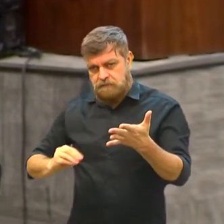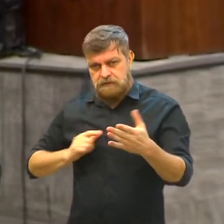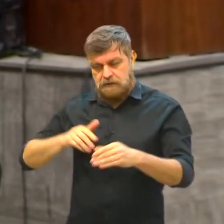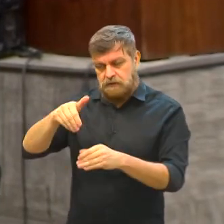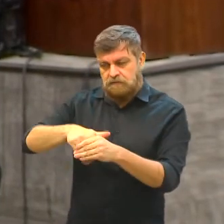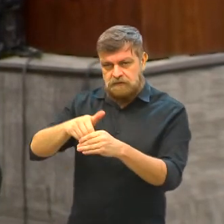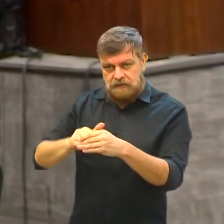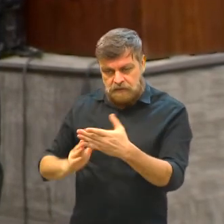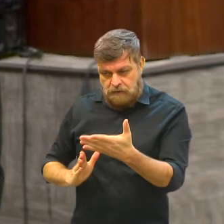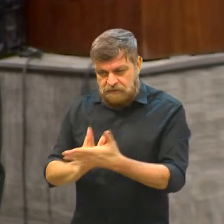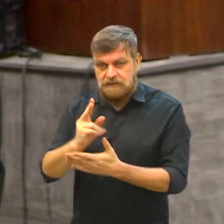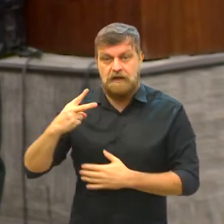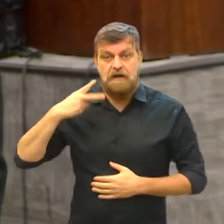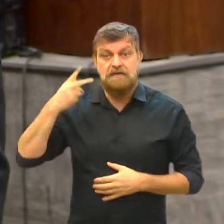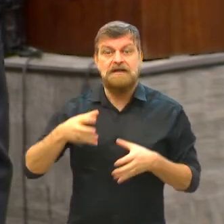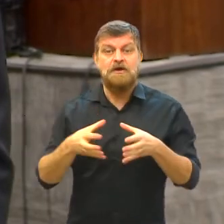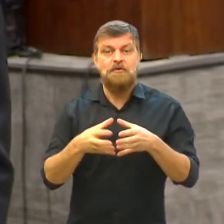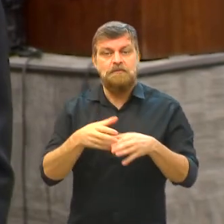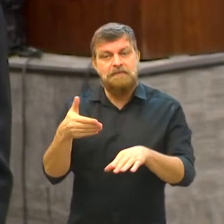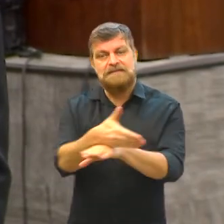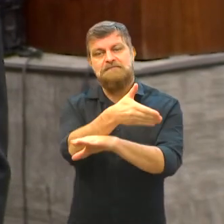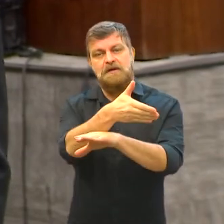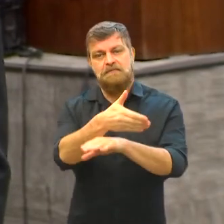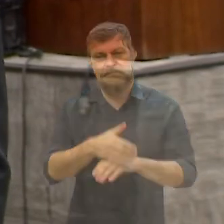aprovado por todos os vereadores da comissão.